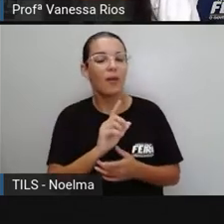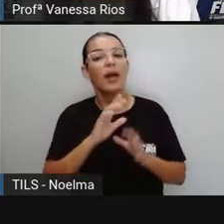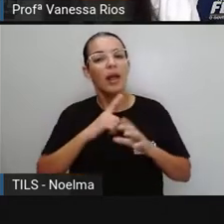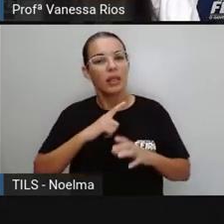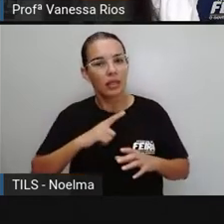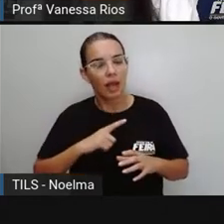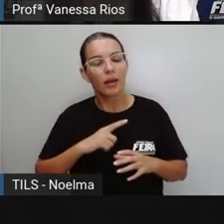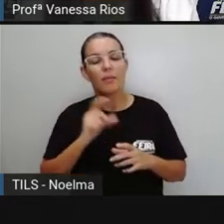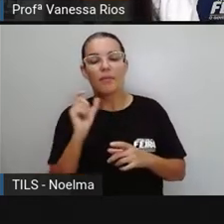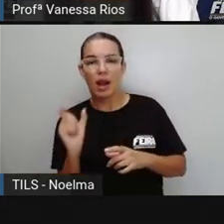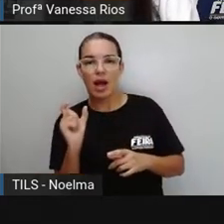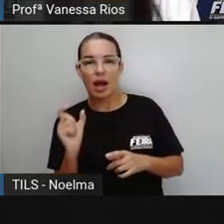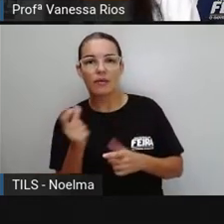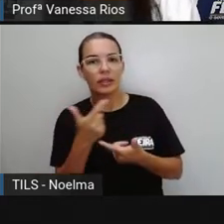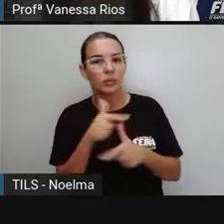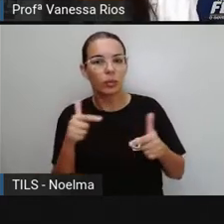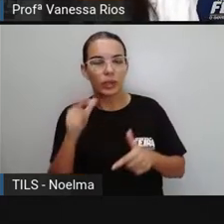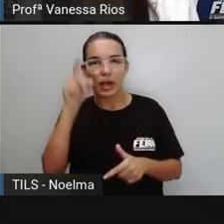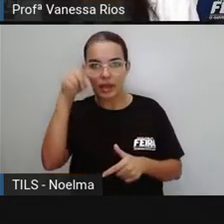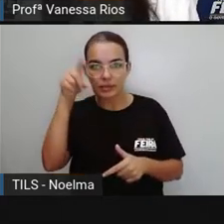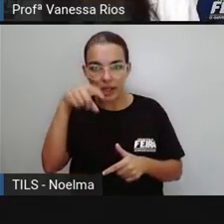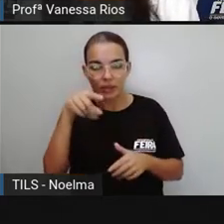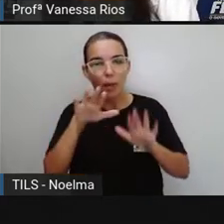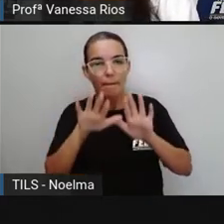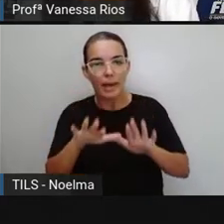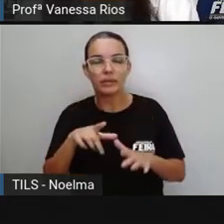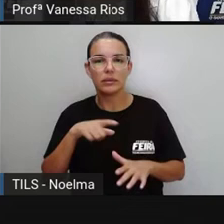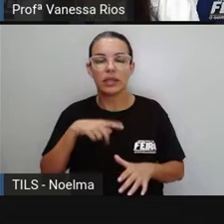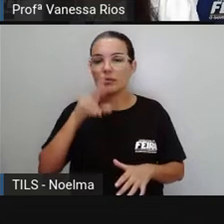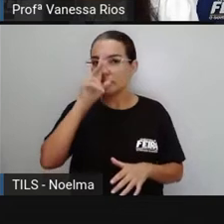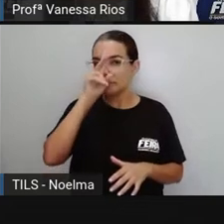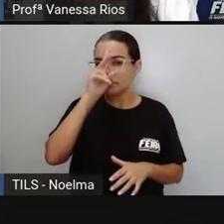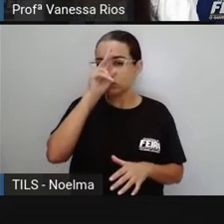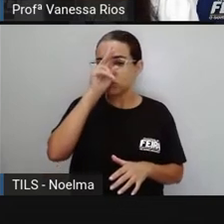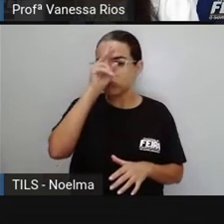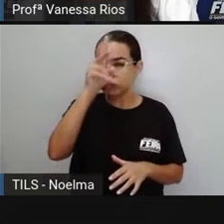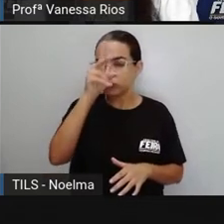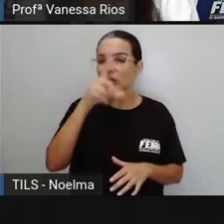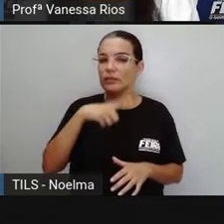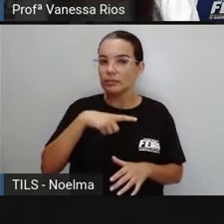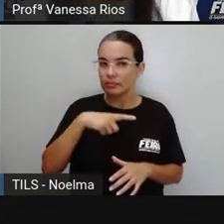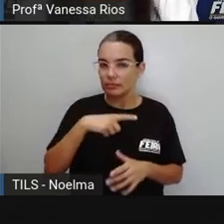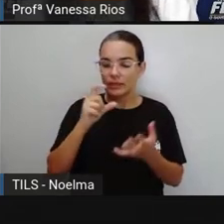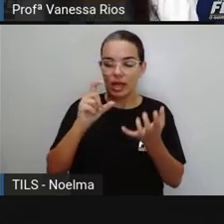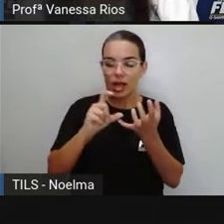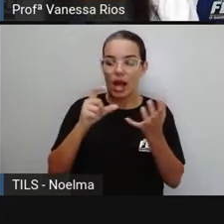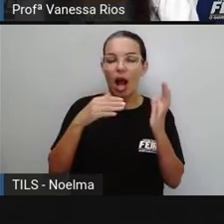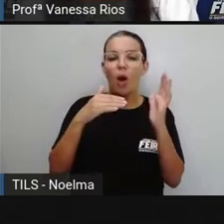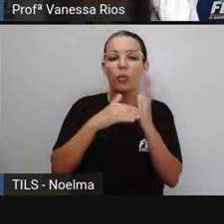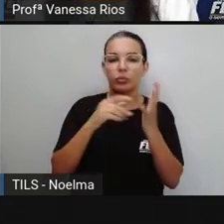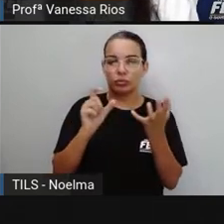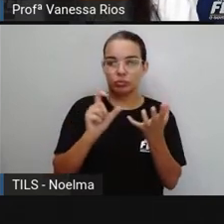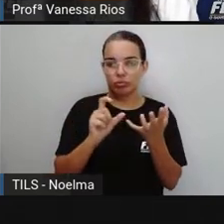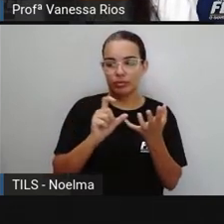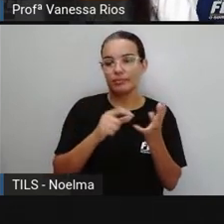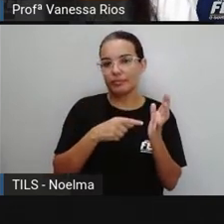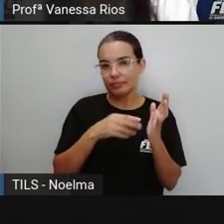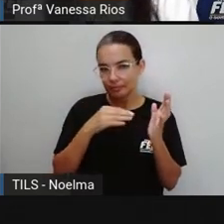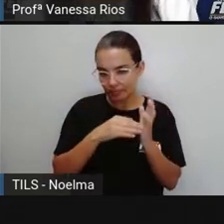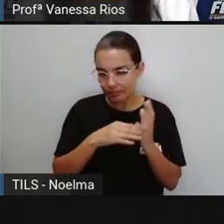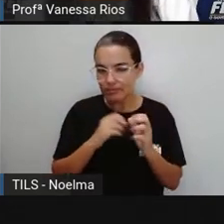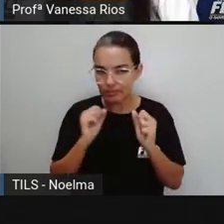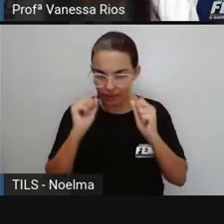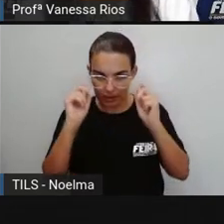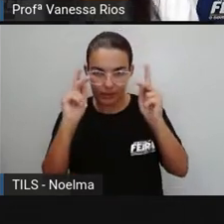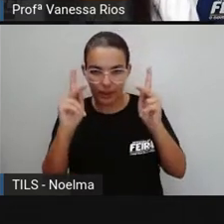oxítonas, ou seja, que tem a sílaba tônica lá na última sílaba. Então café, cipó